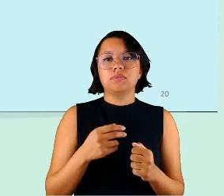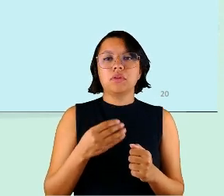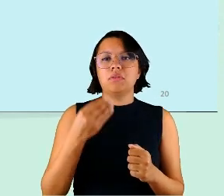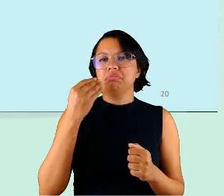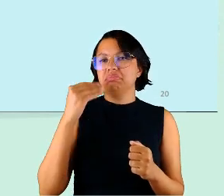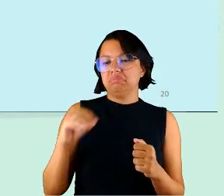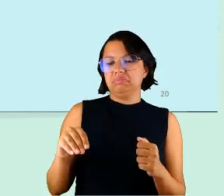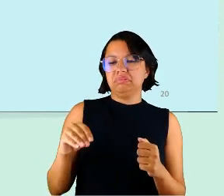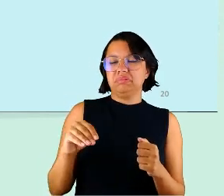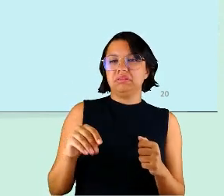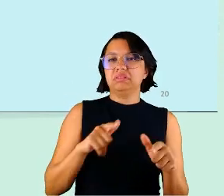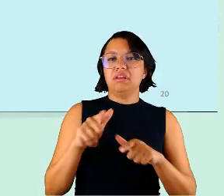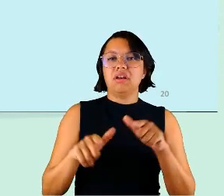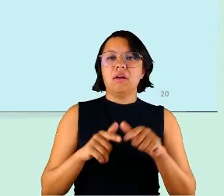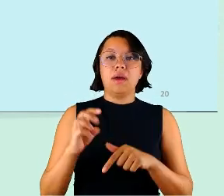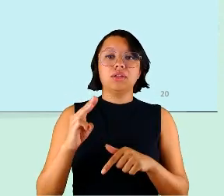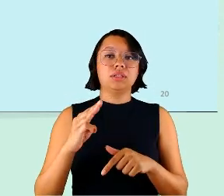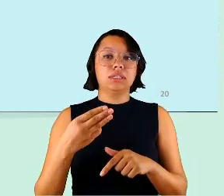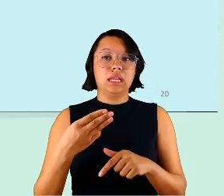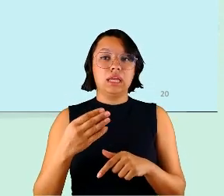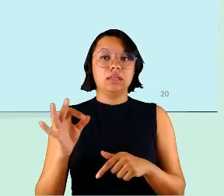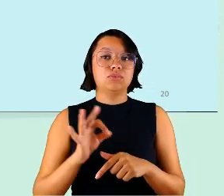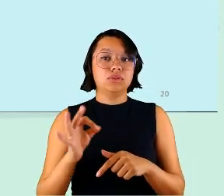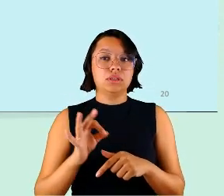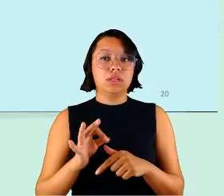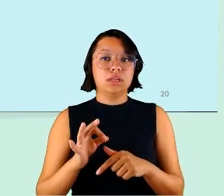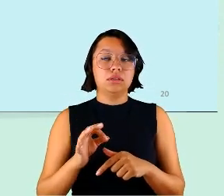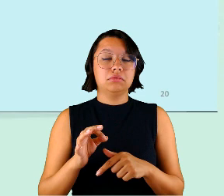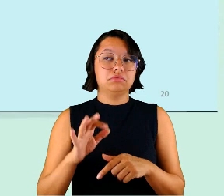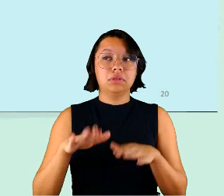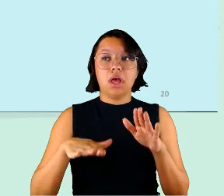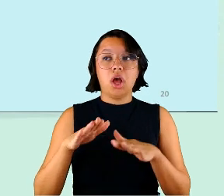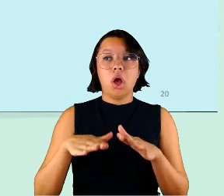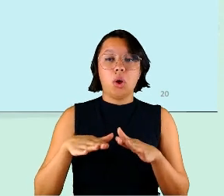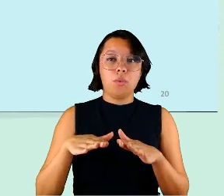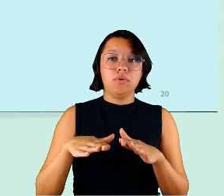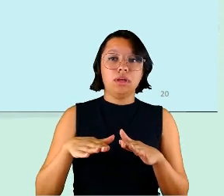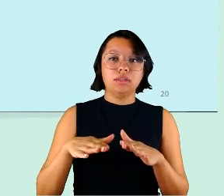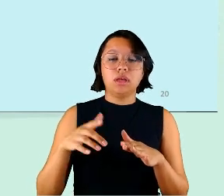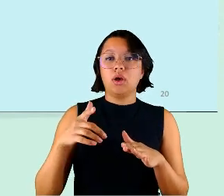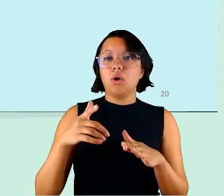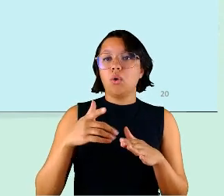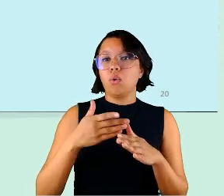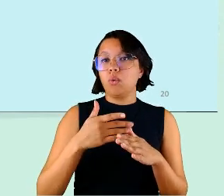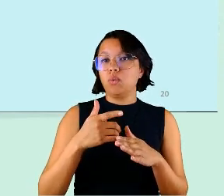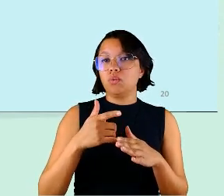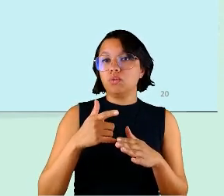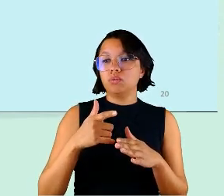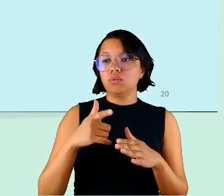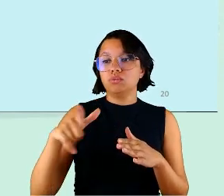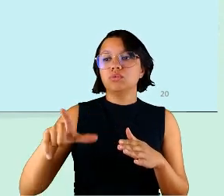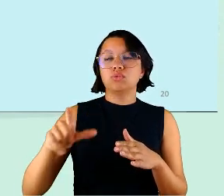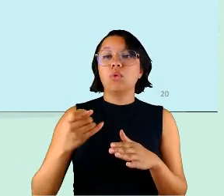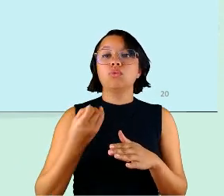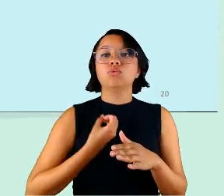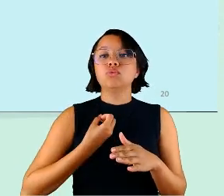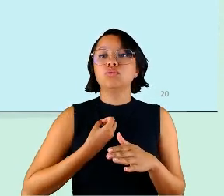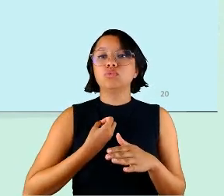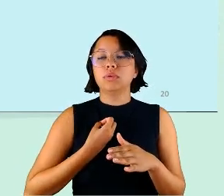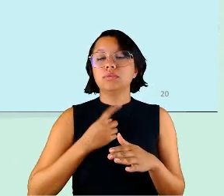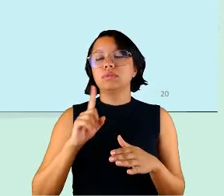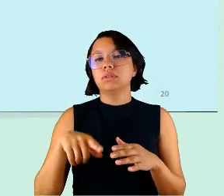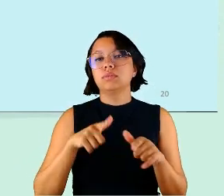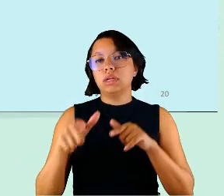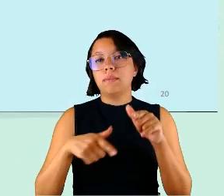o trabalho remoto é só de 3% talvez o restante né se deva àqueles trabalhos que exigem presença mesmo